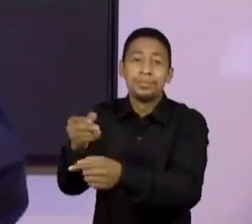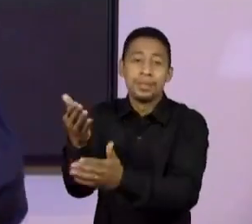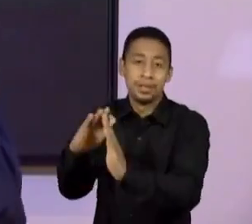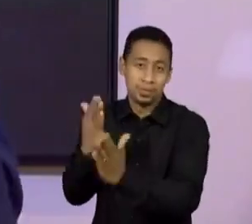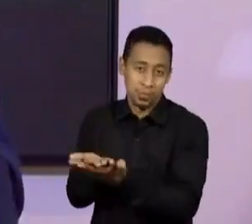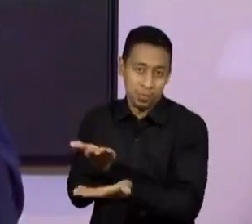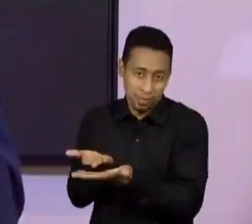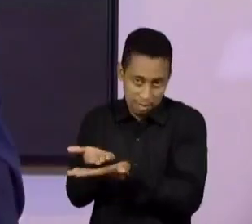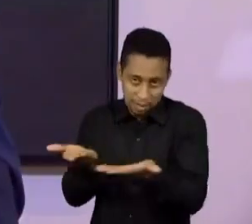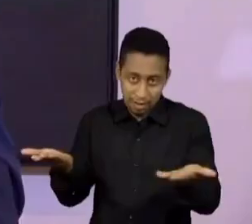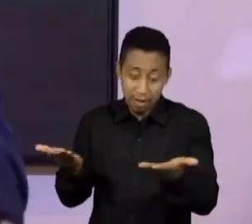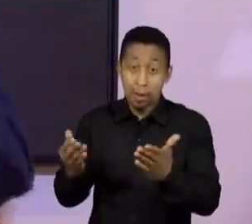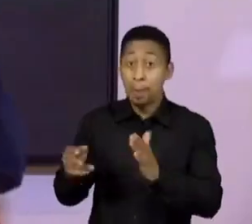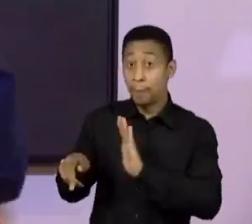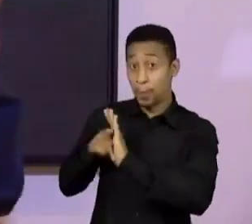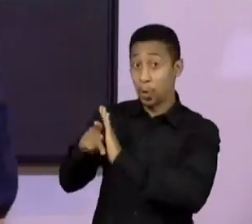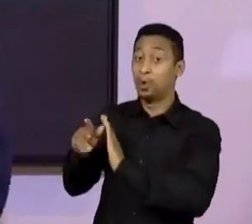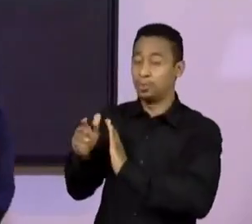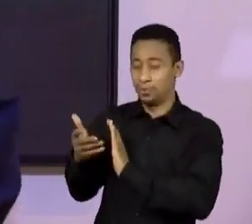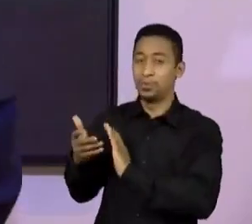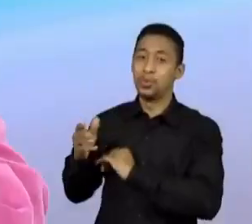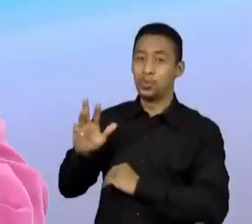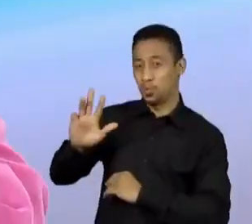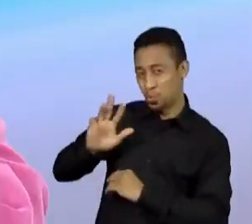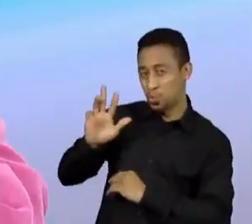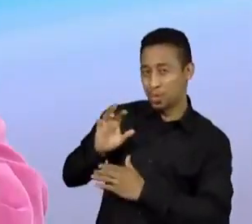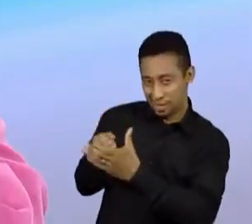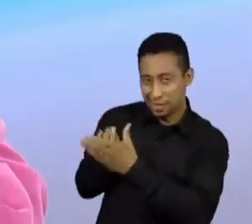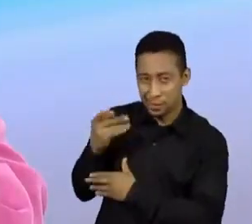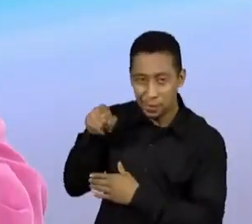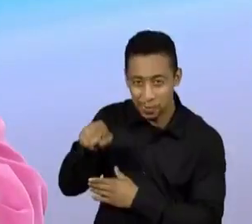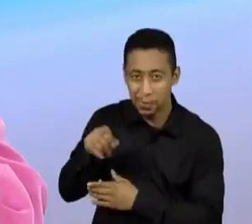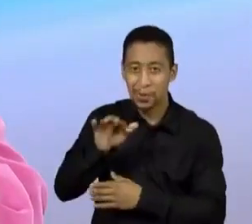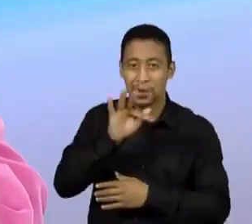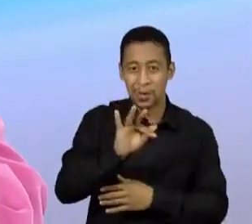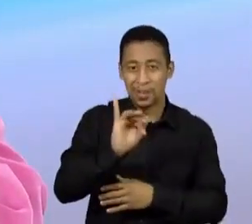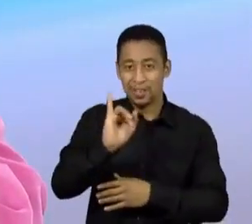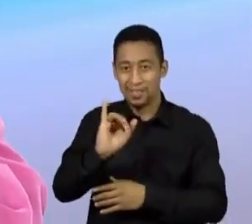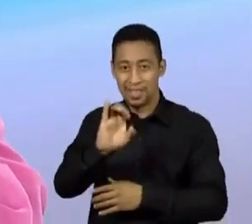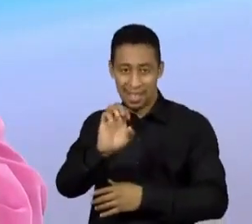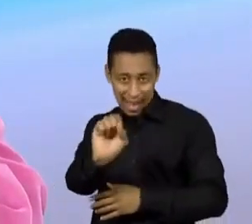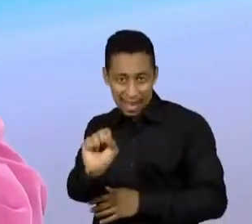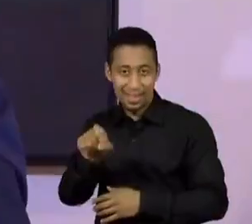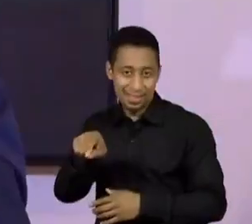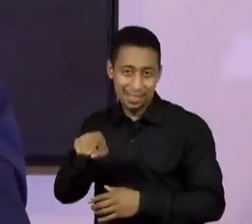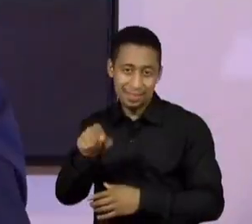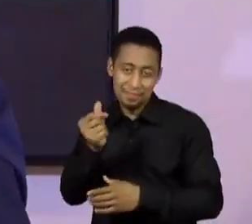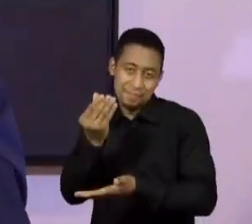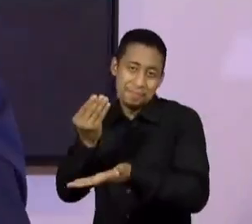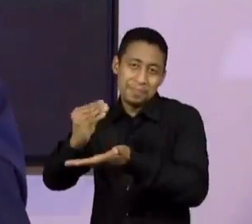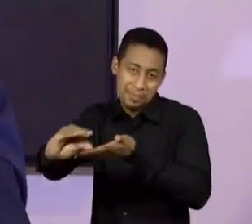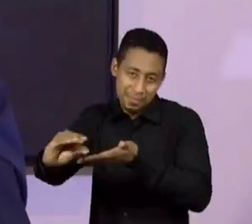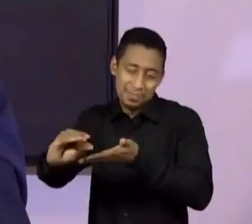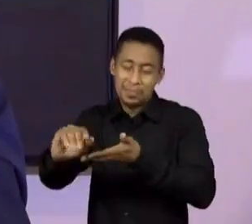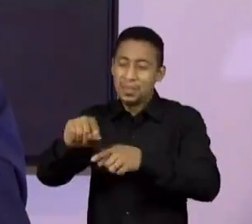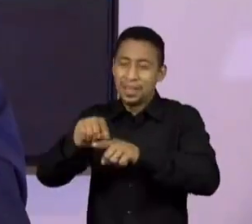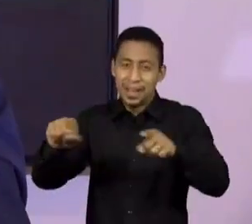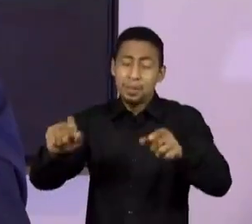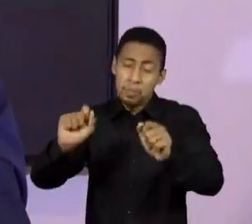tinham muitos negros na sala, negras e tal. Era uma coisa mista, assim. Muito